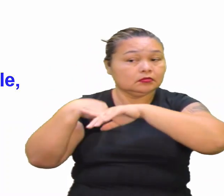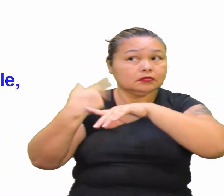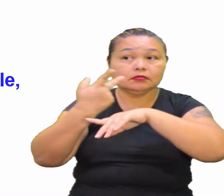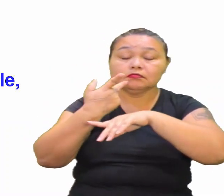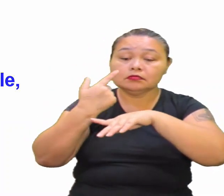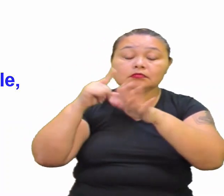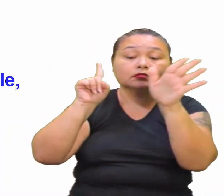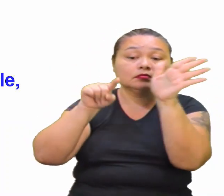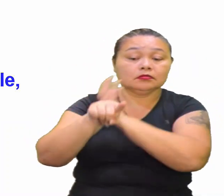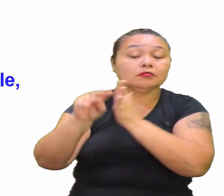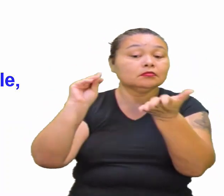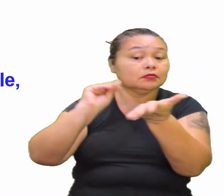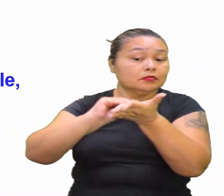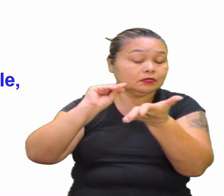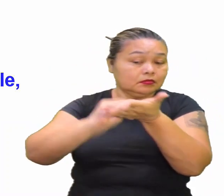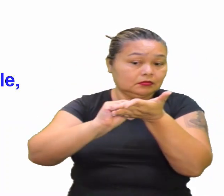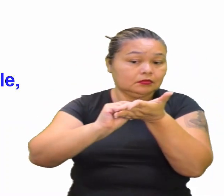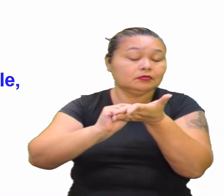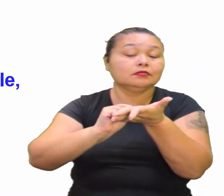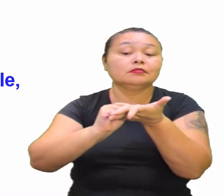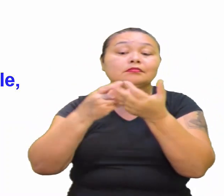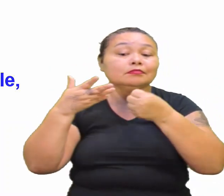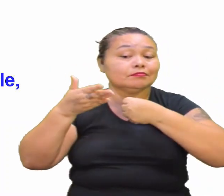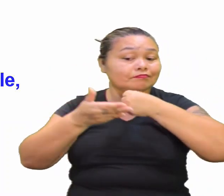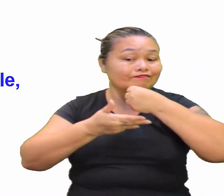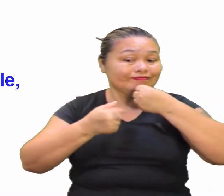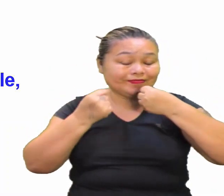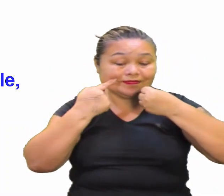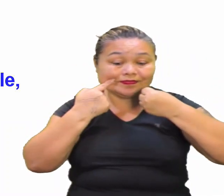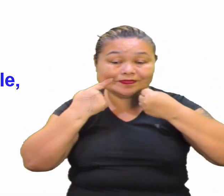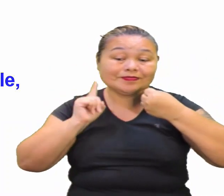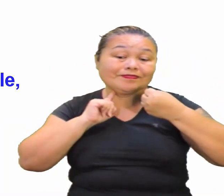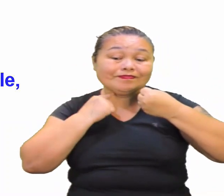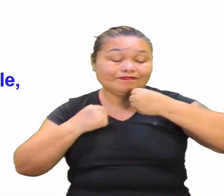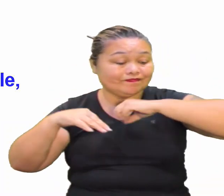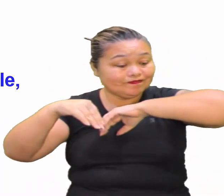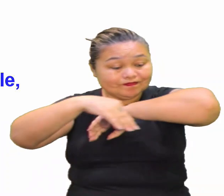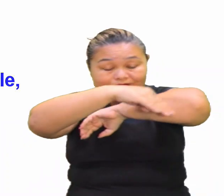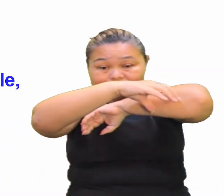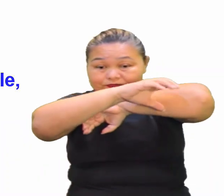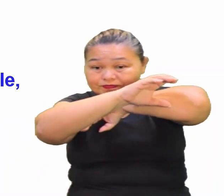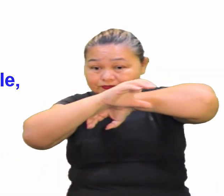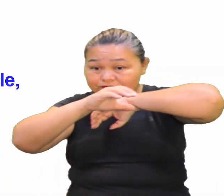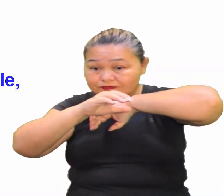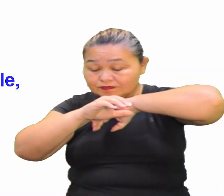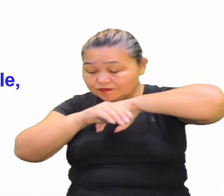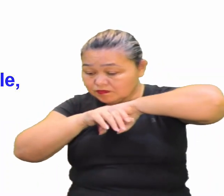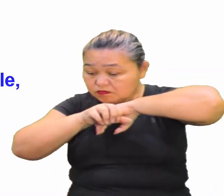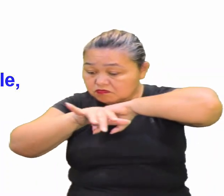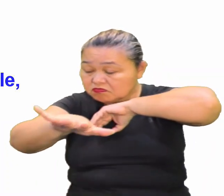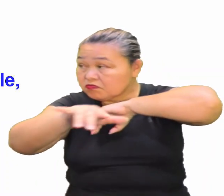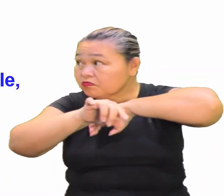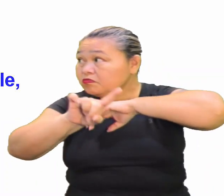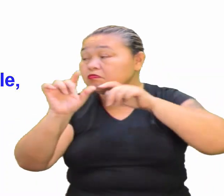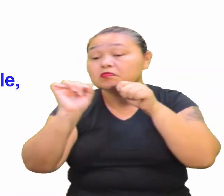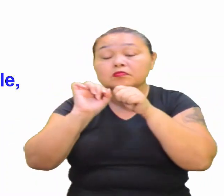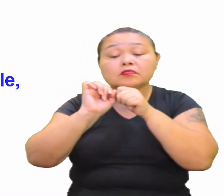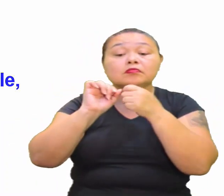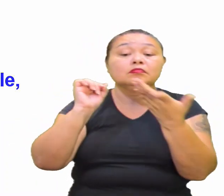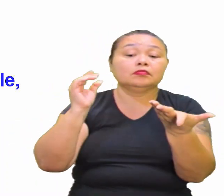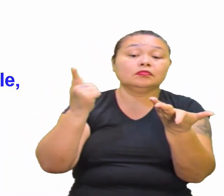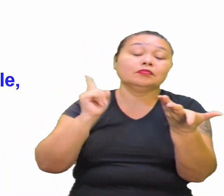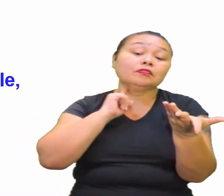anterior A falta de saneamento básico Ali também vai provocar Colocou poluição de recursos